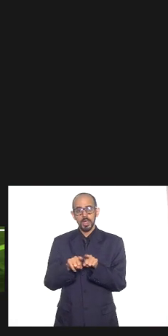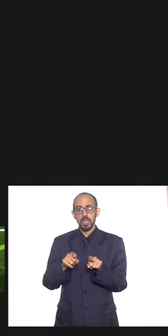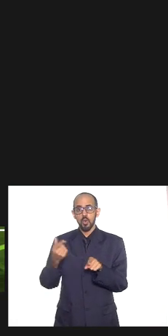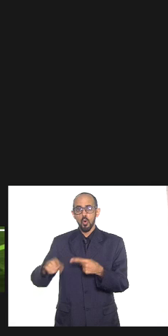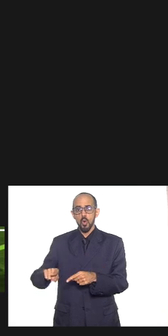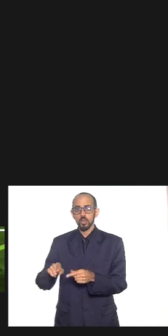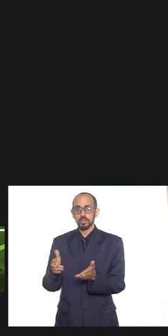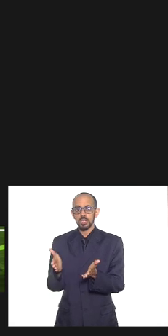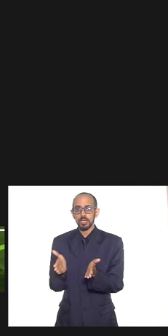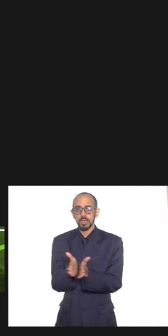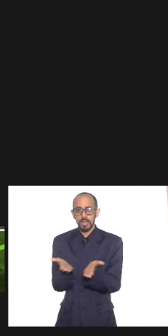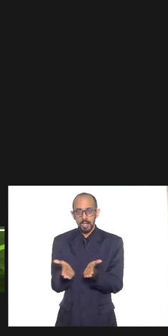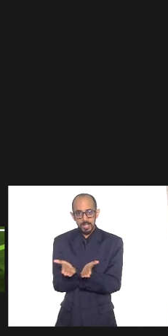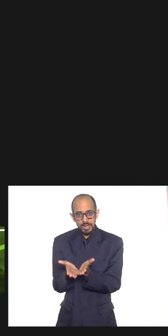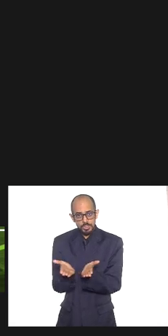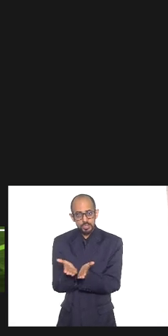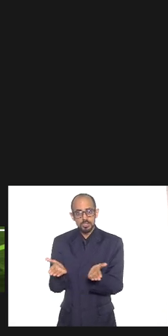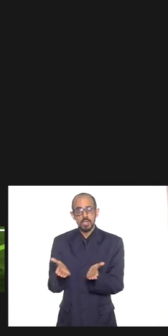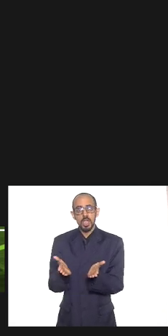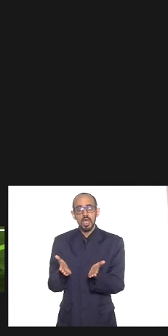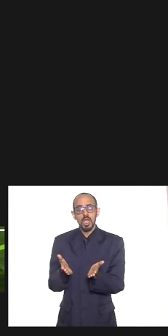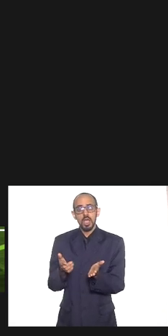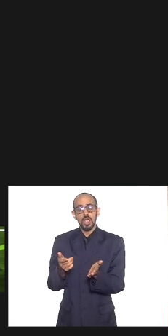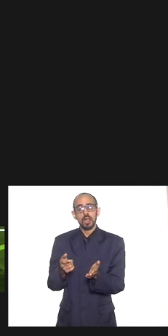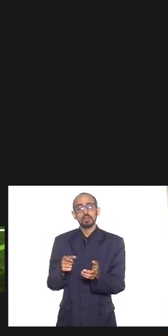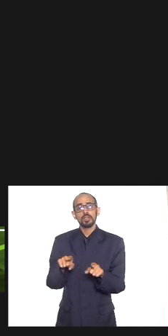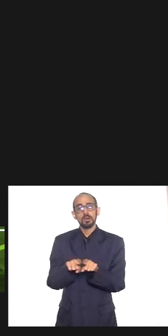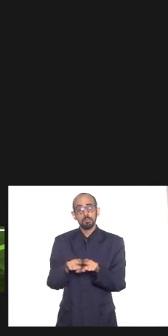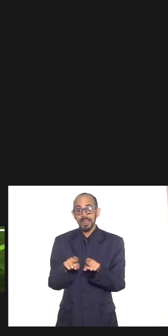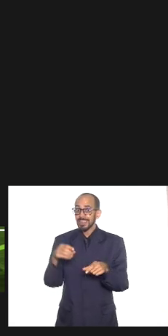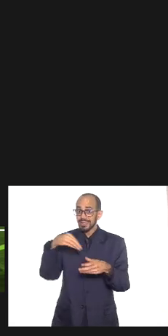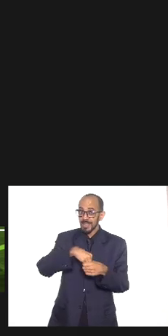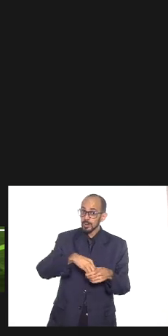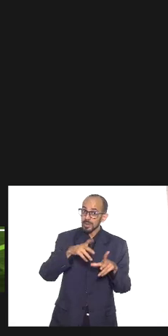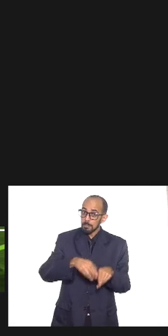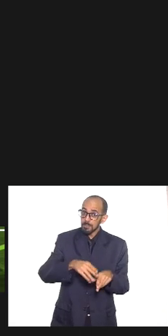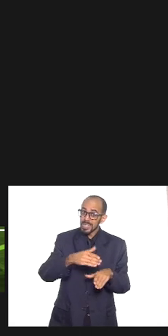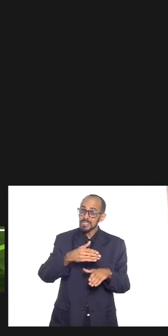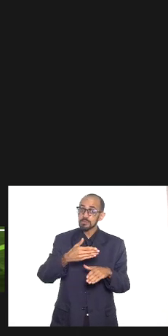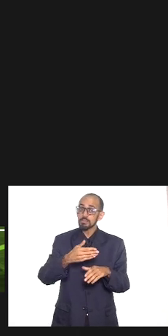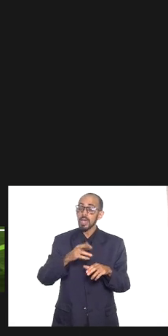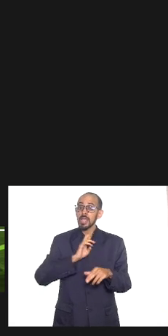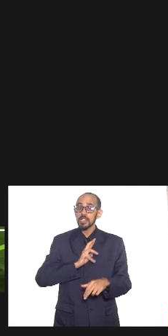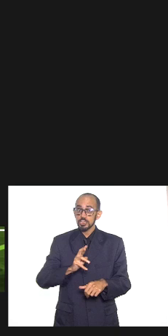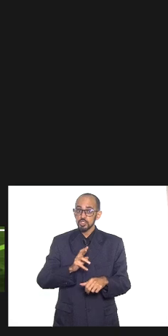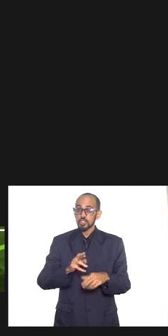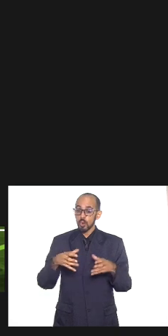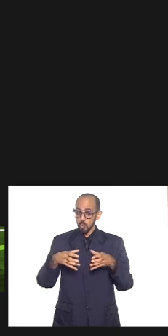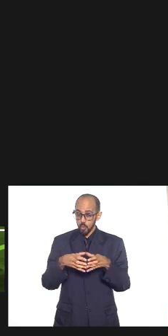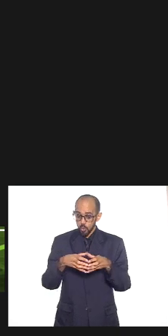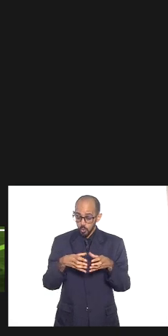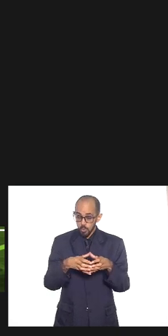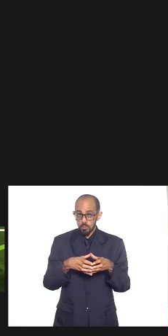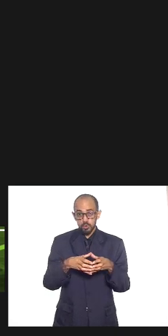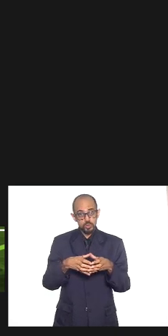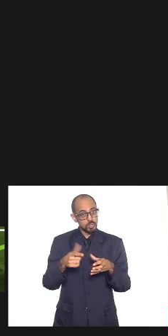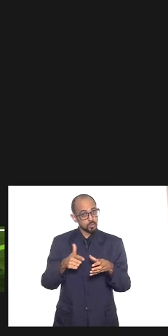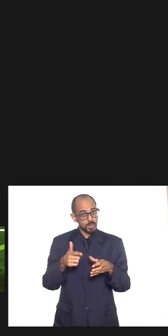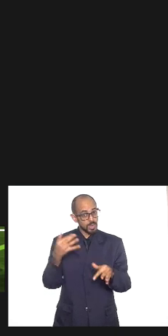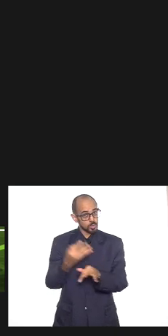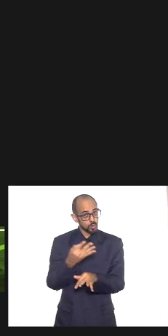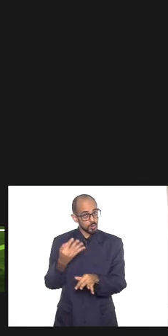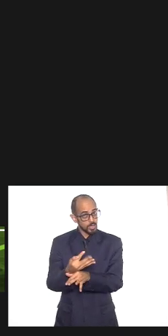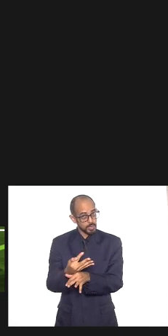episódios de intolerância praticados dentro de uma mesma religião entre grupos diferentes da mesma religião então